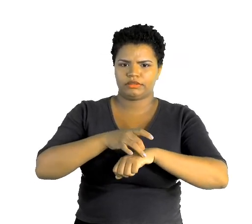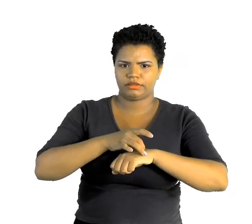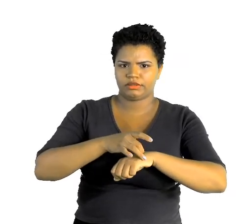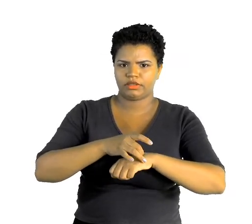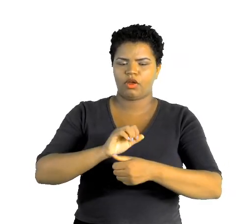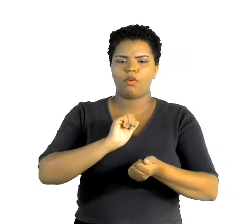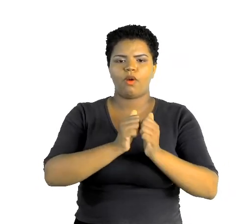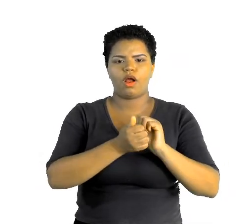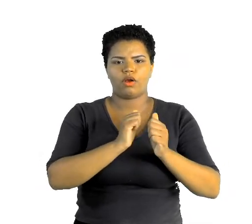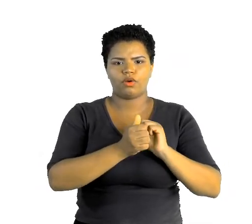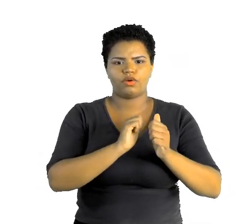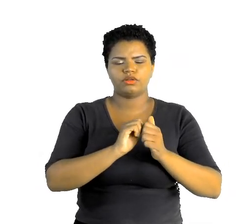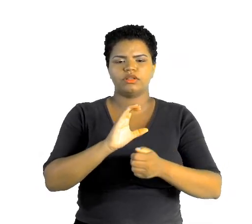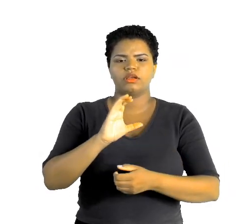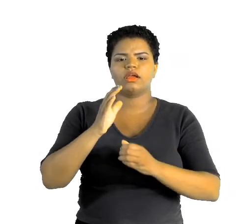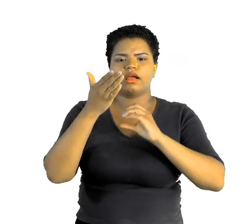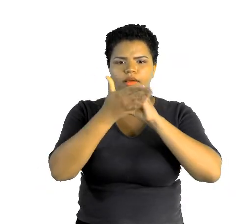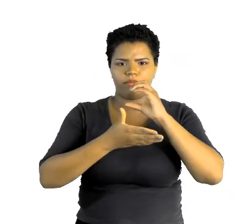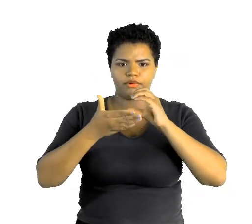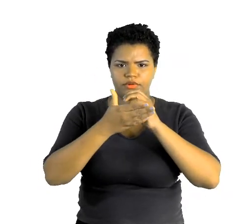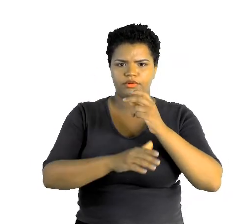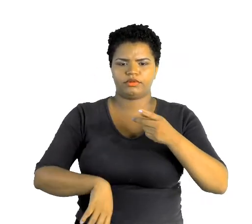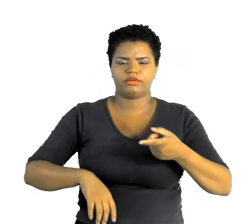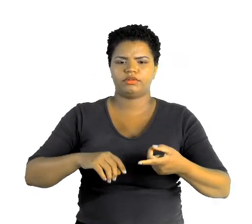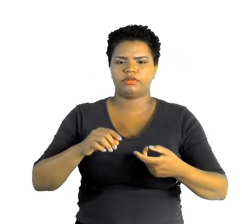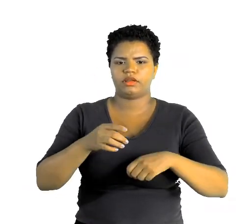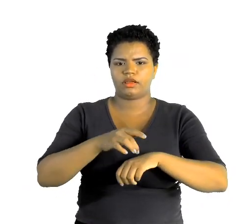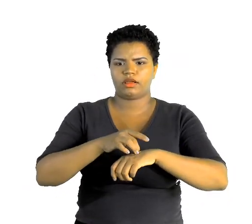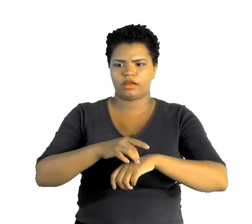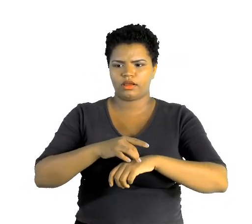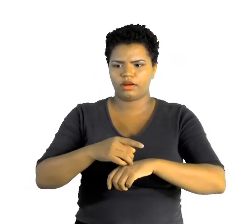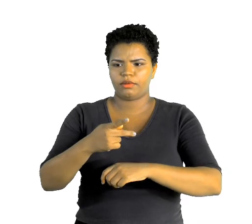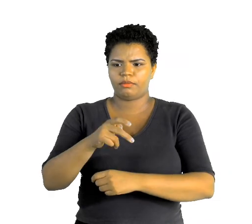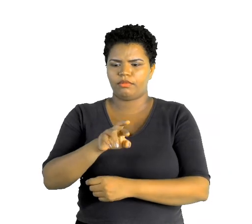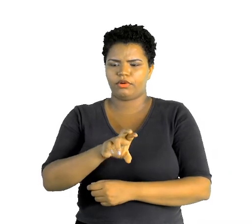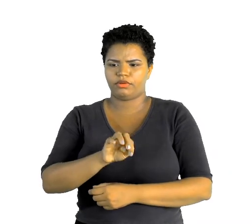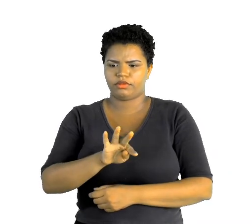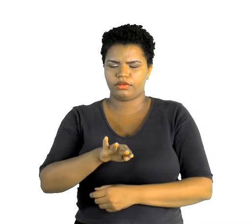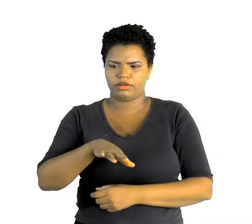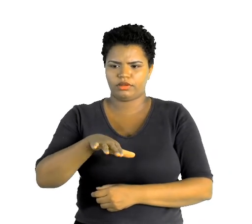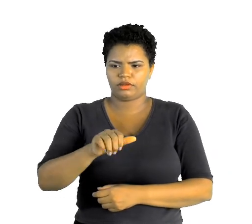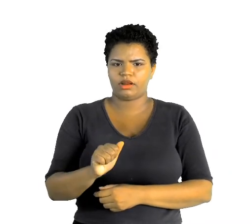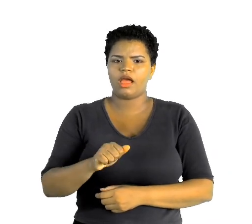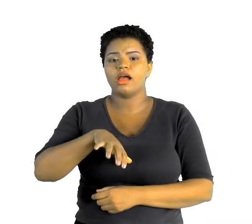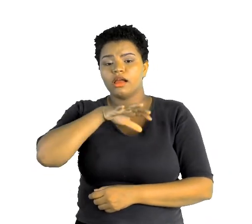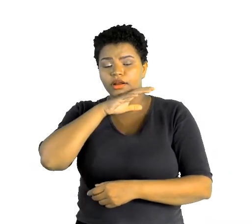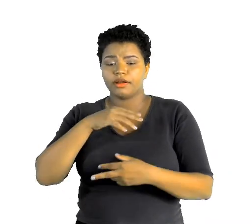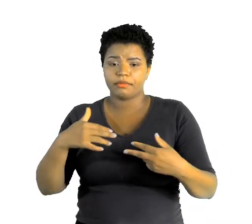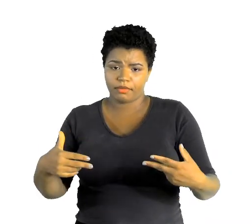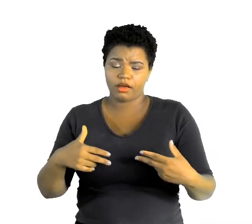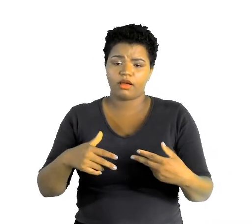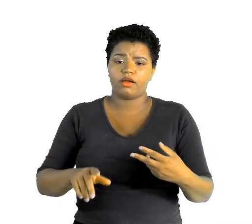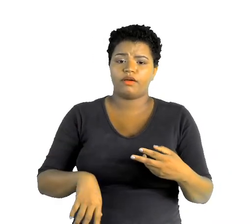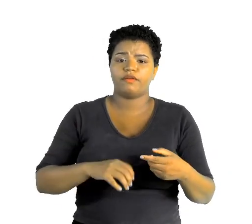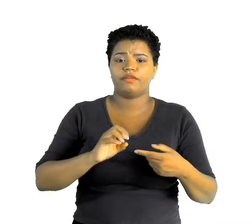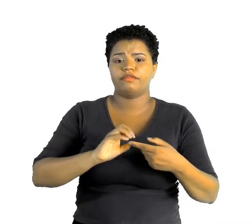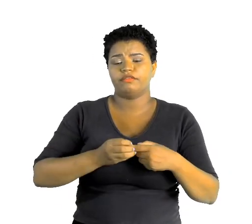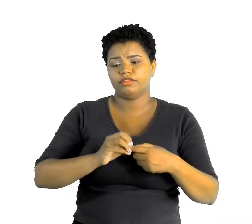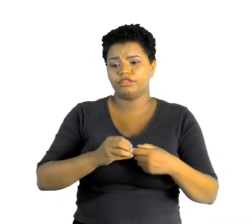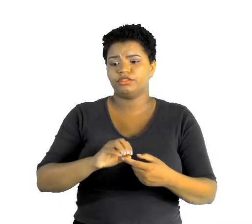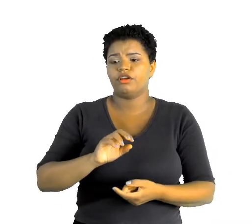a carne seria a proteína animal, o feijão a proteína vegetal. Então, assim, seria mais ou menos um prato